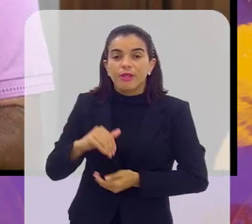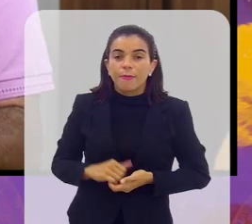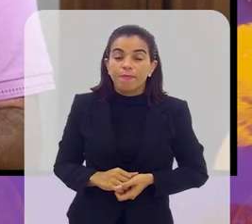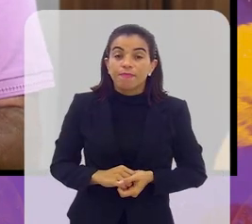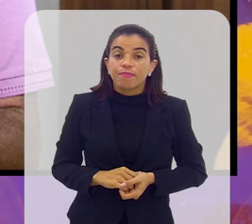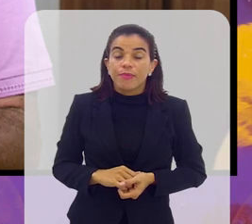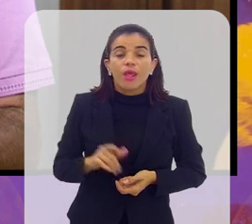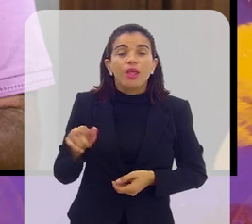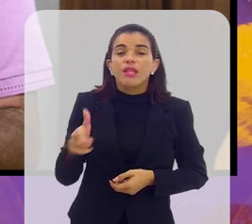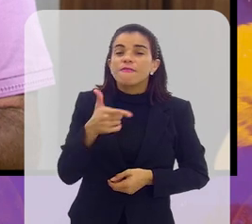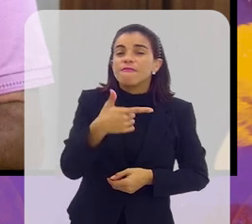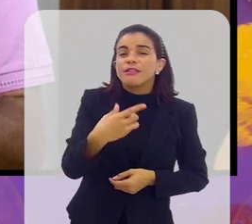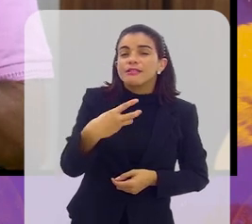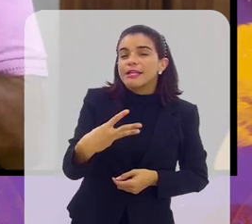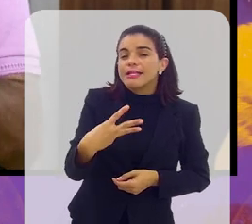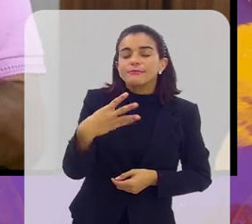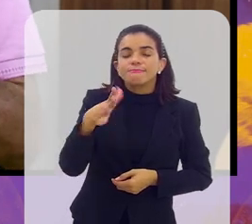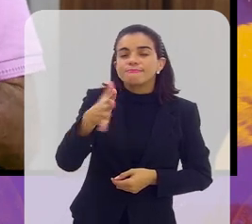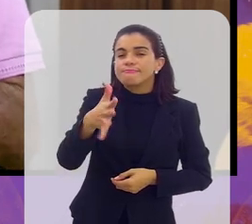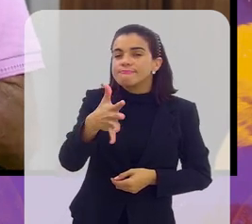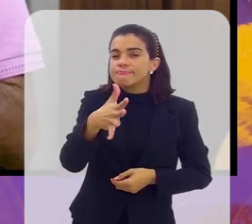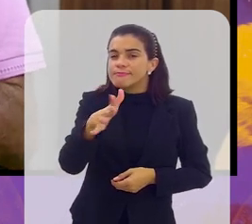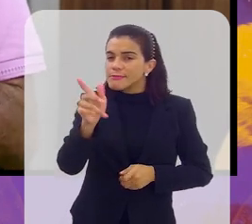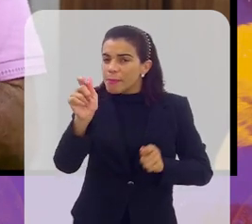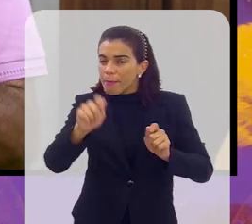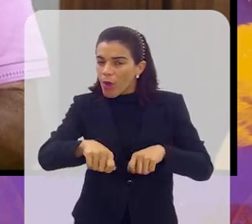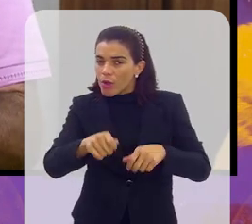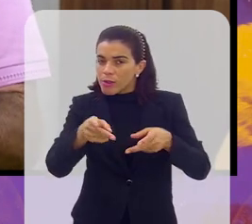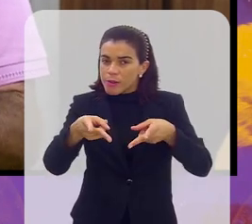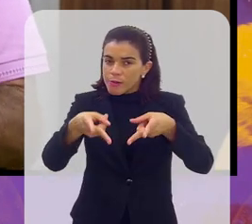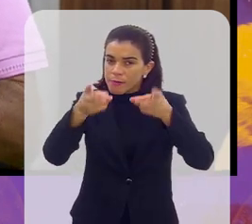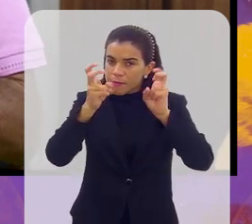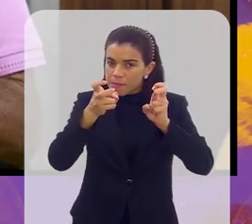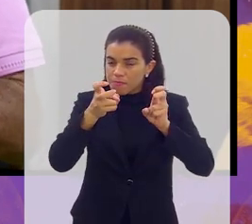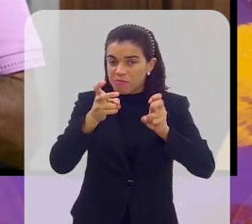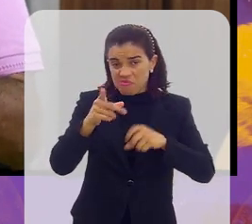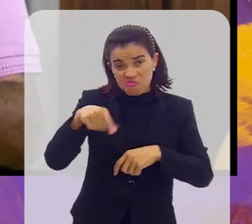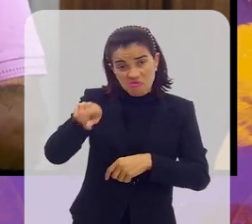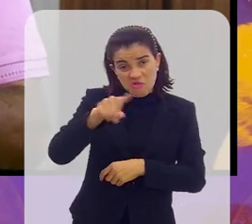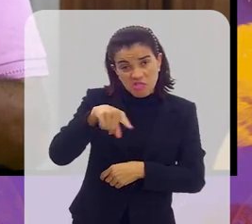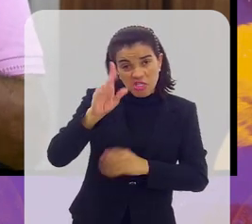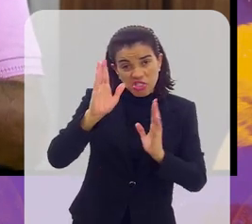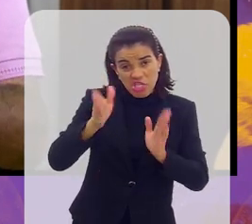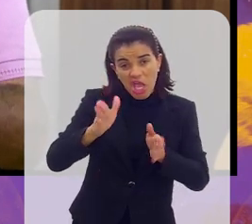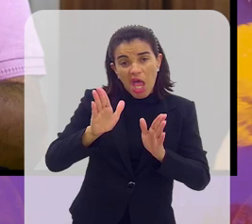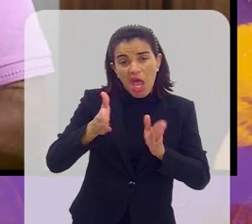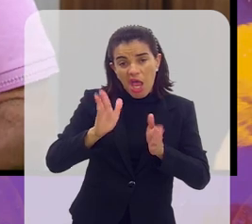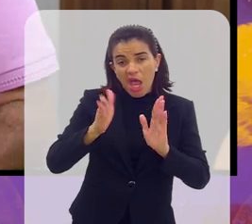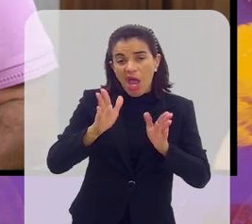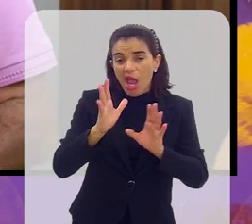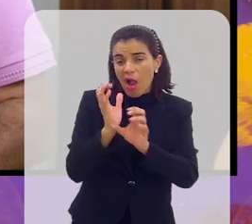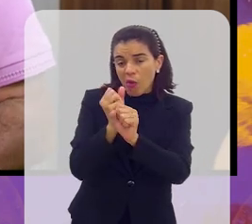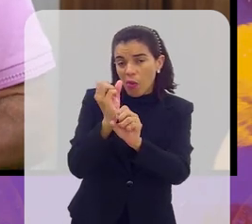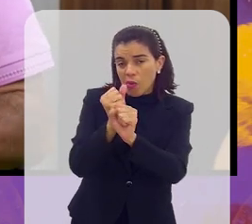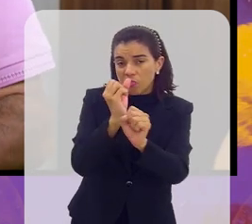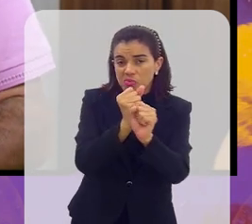Desses 23, qual é a média que você pode ver, se vocês já fizeram essa